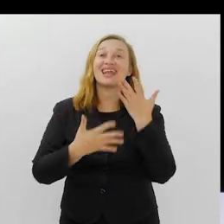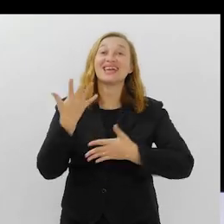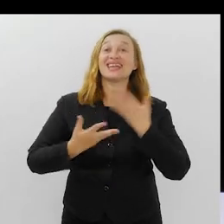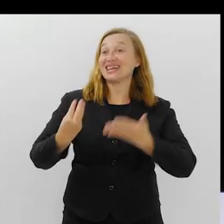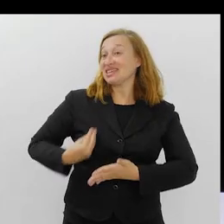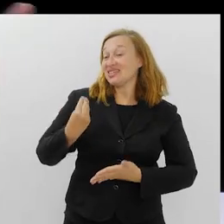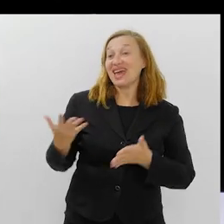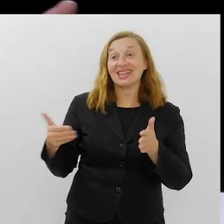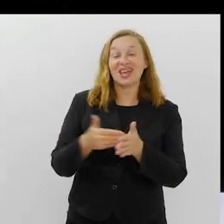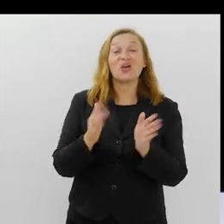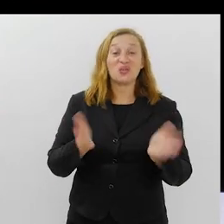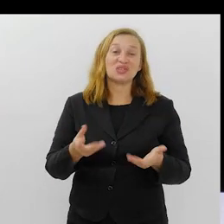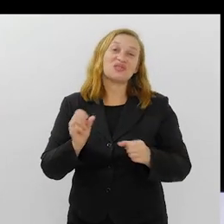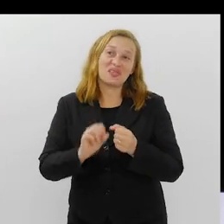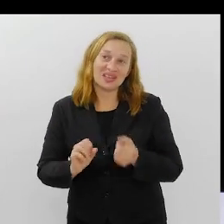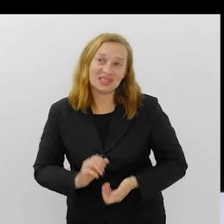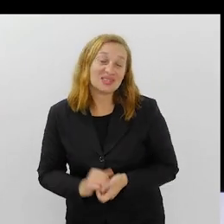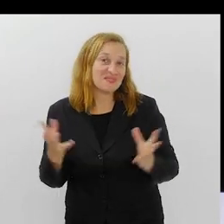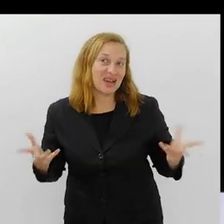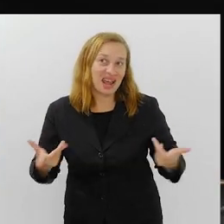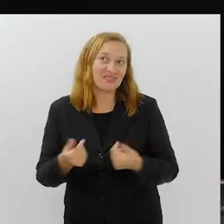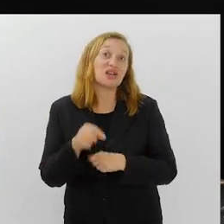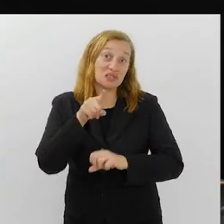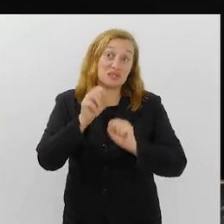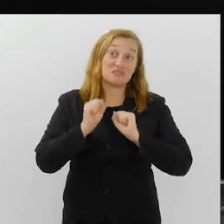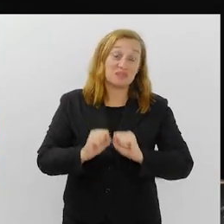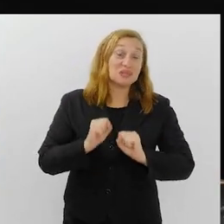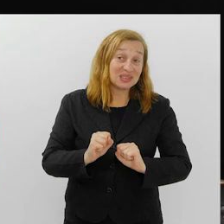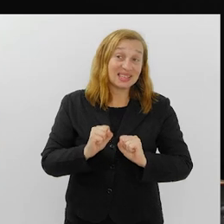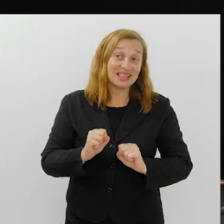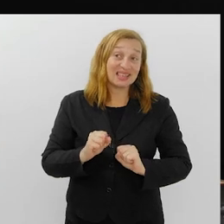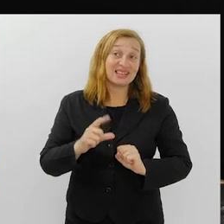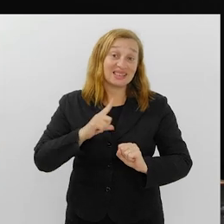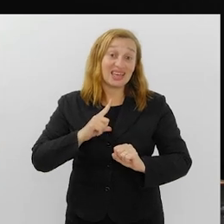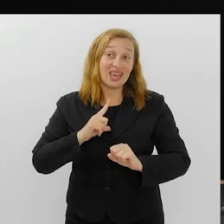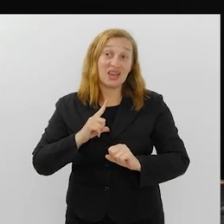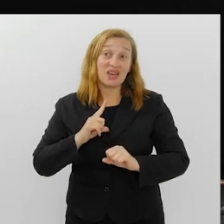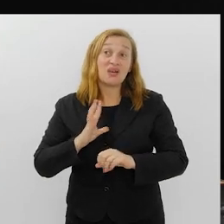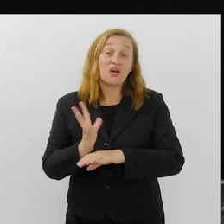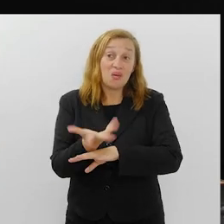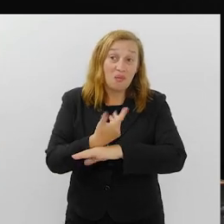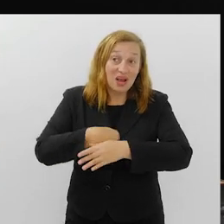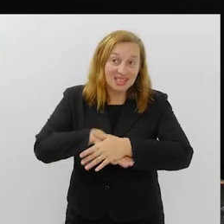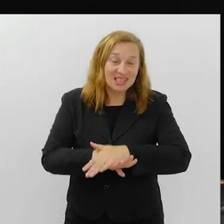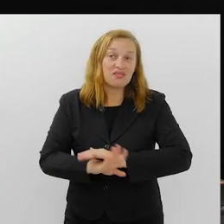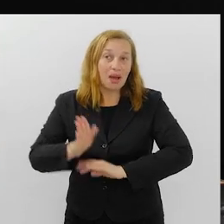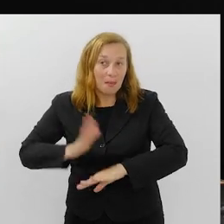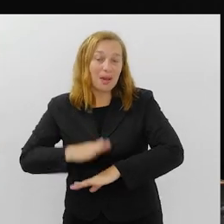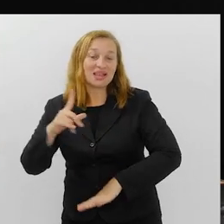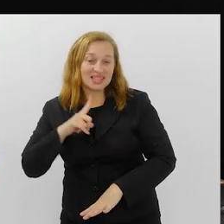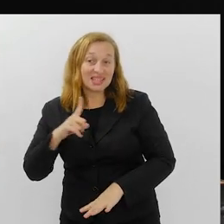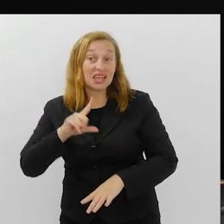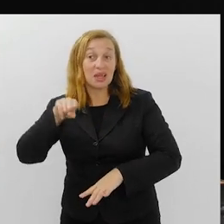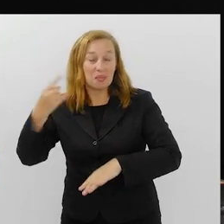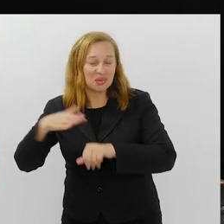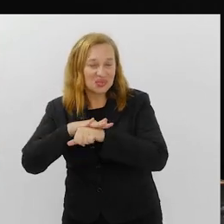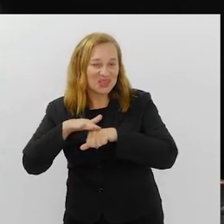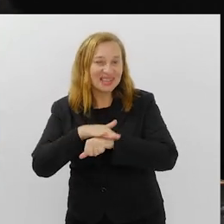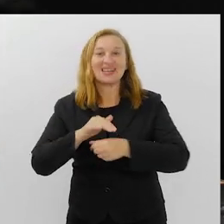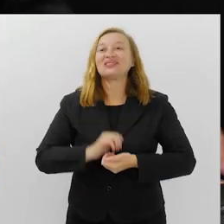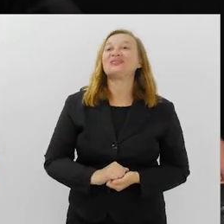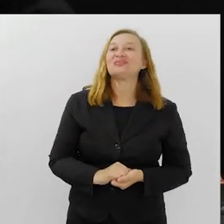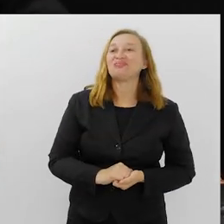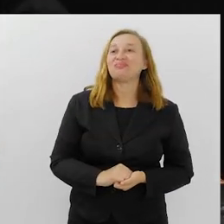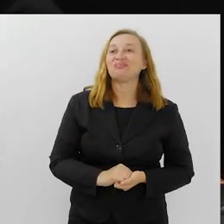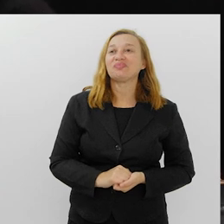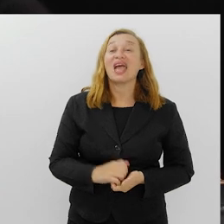é a sua alegria de viver e que até hoje eu faço que maravilha você poderia até ter um acervo maior do que você tem hoje de adereço que vamos conversar depois